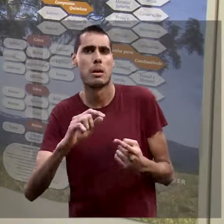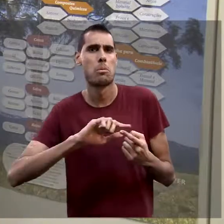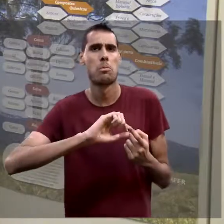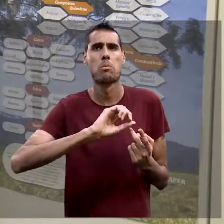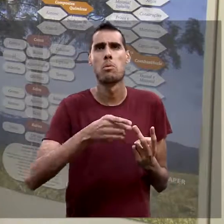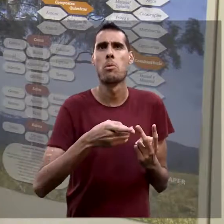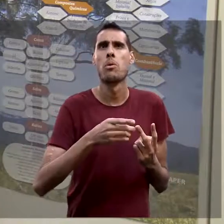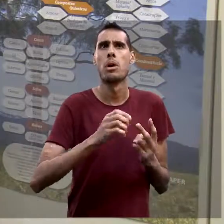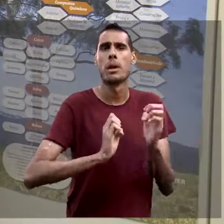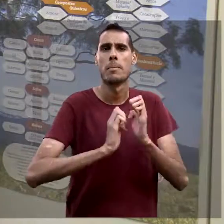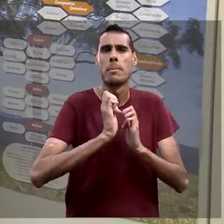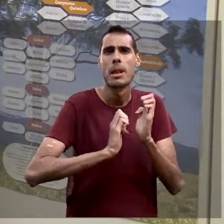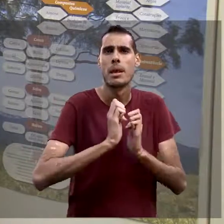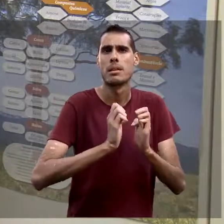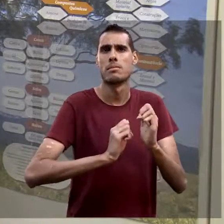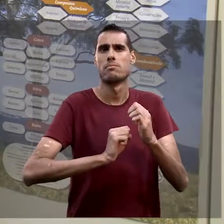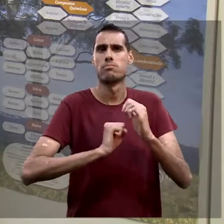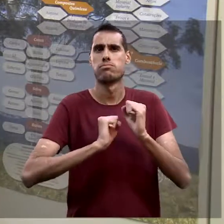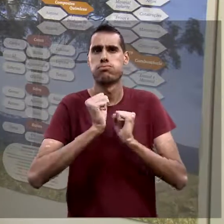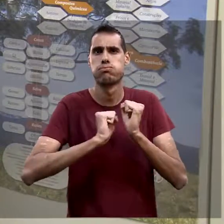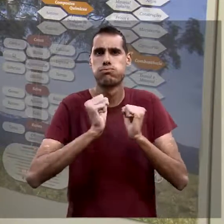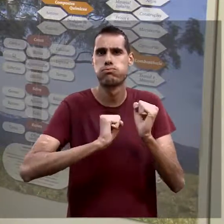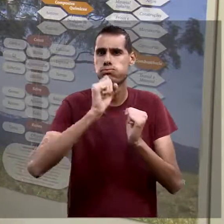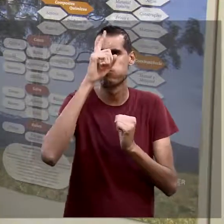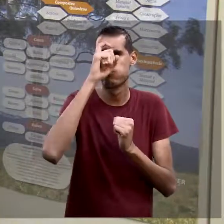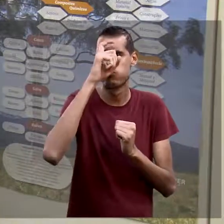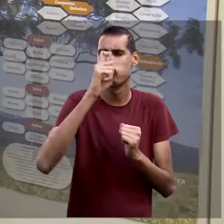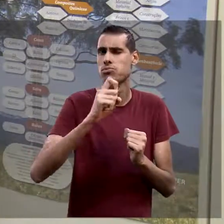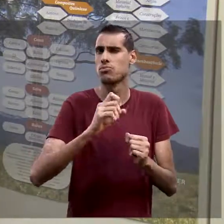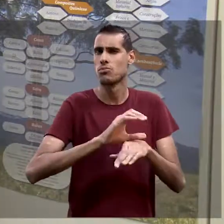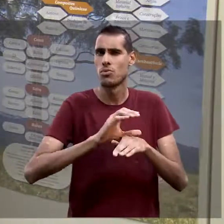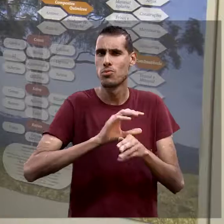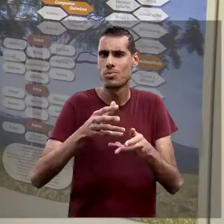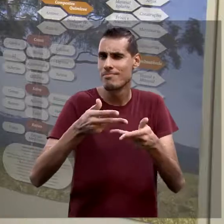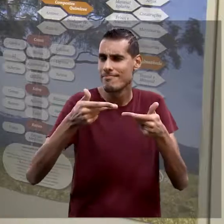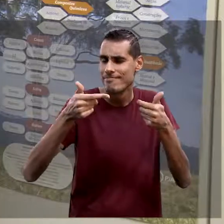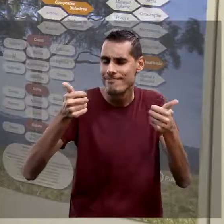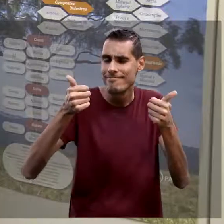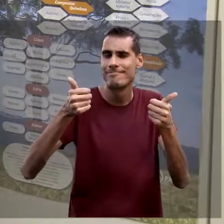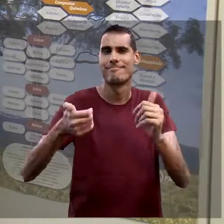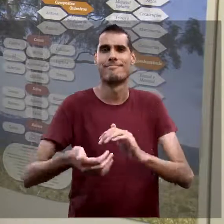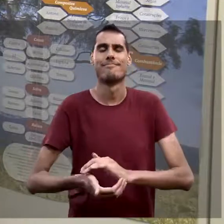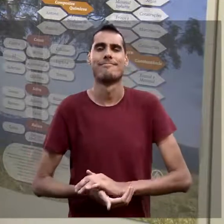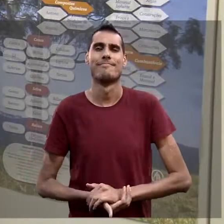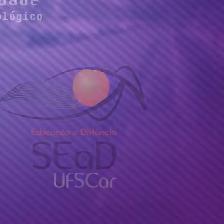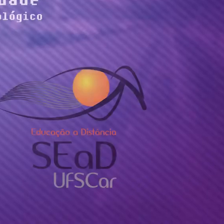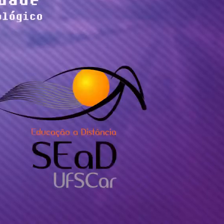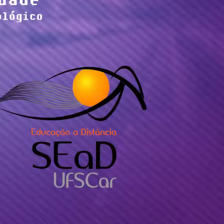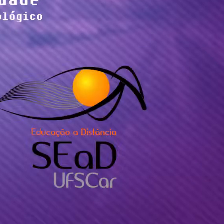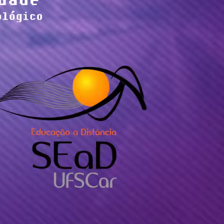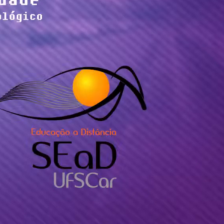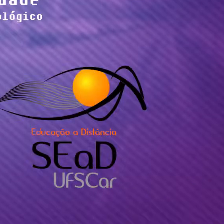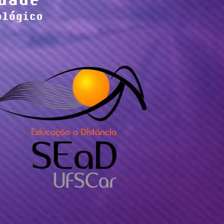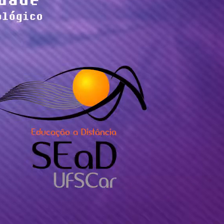há biólogos atuando em empresas, hospitais, indústrias, e é um curso maravilhoso.